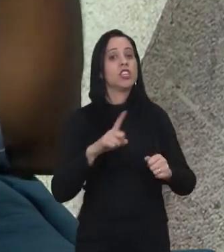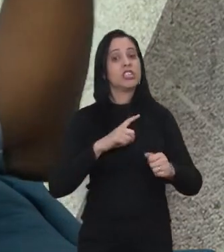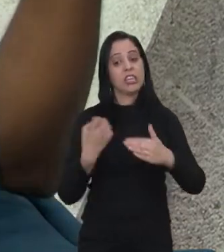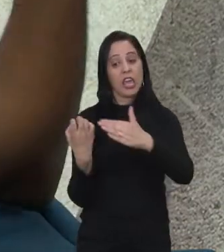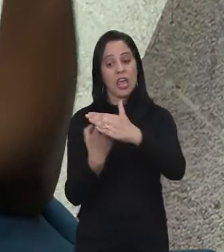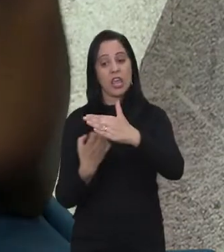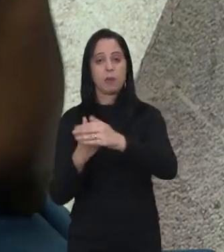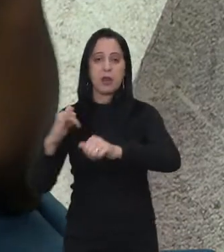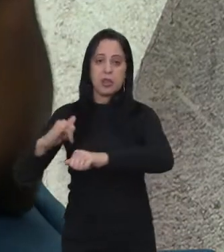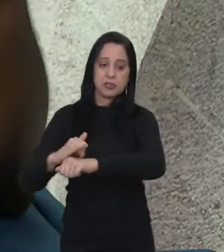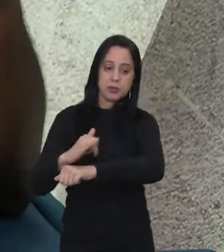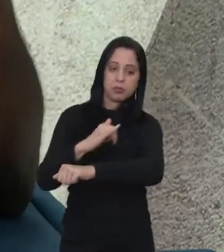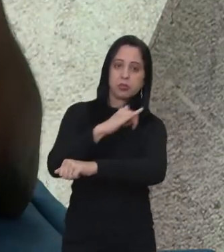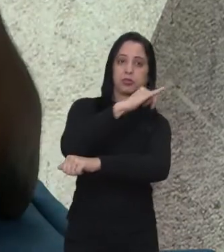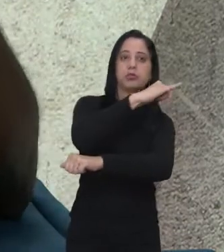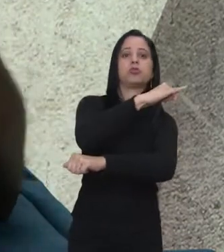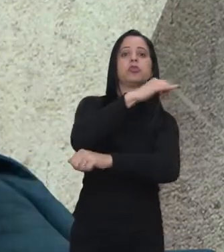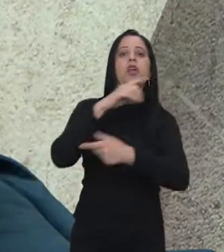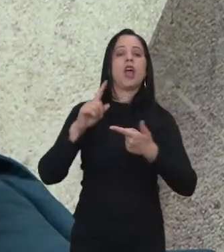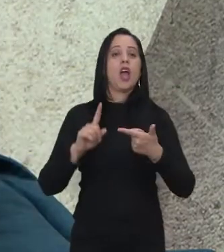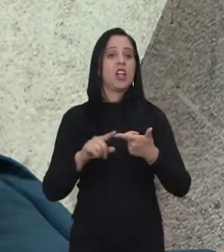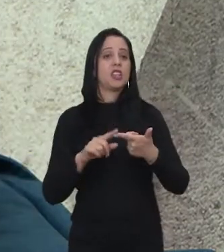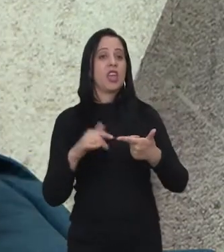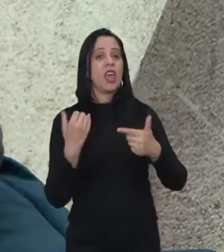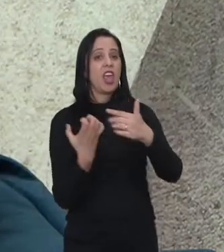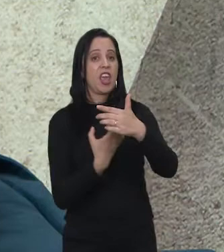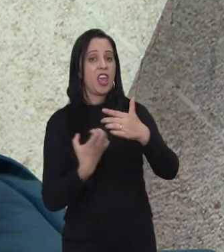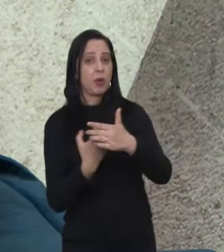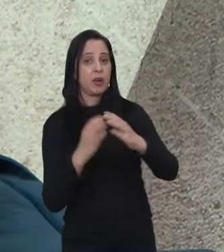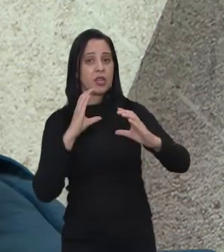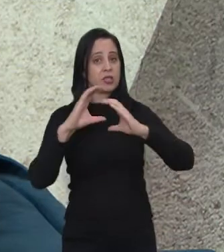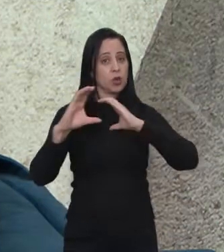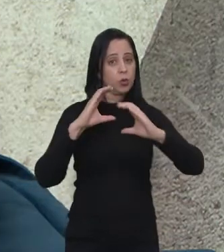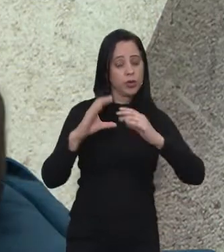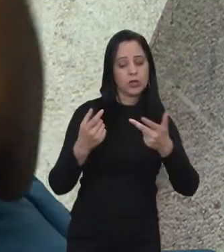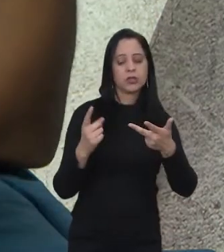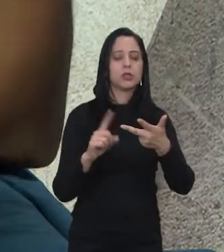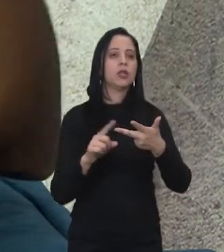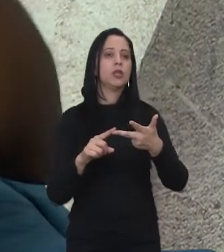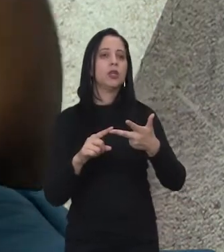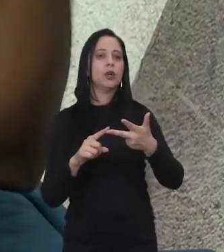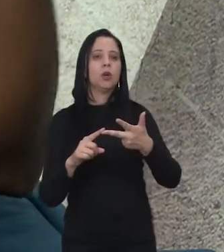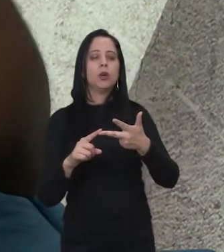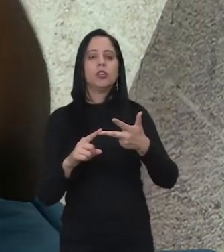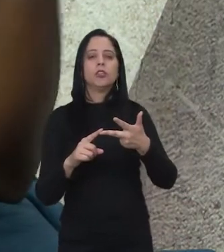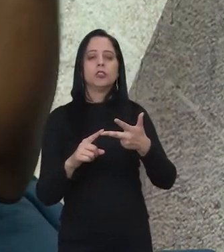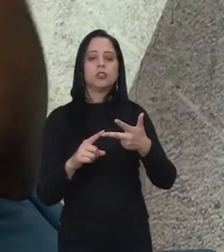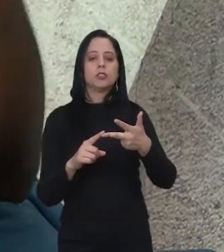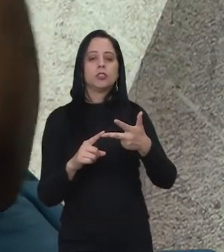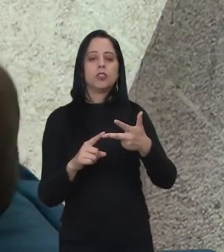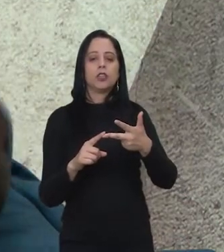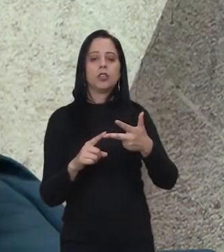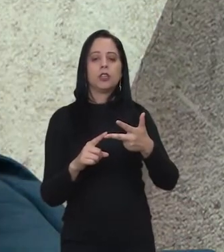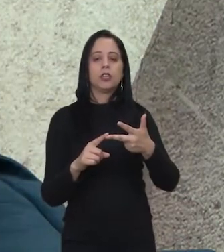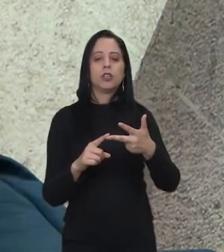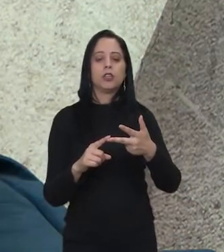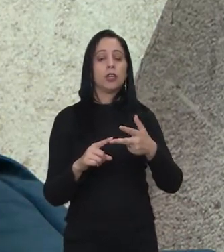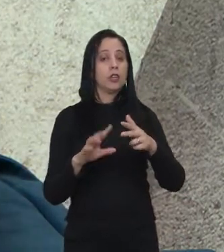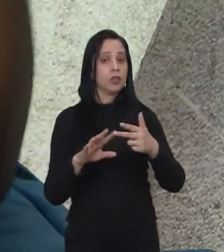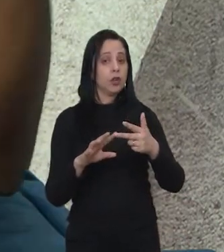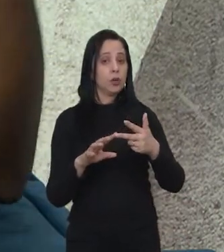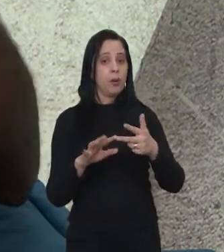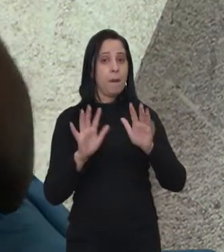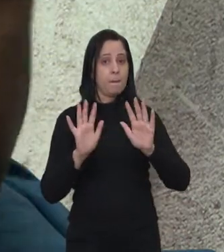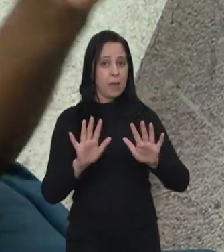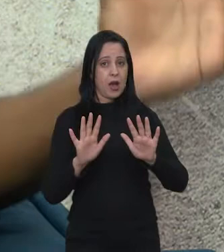empresas do setor aéreo, o arranjo produtivo de empresas de tecnologia da informação e comunicação. São os clusters. Os dois clusters que nós temos dentro do